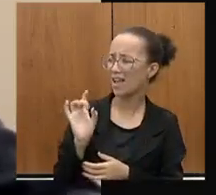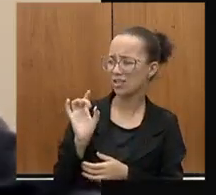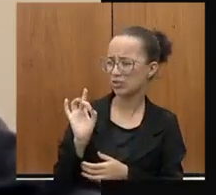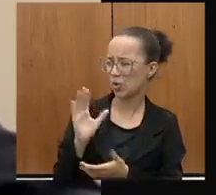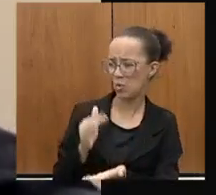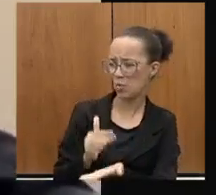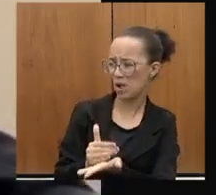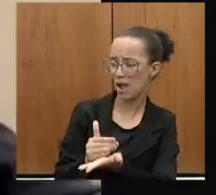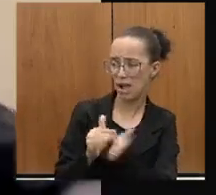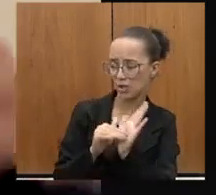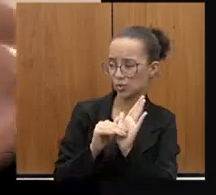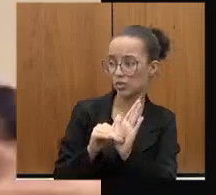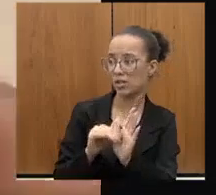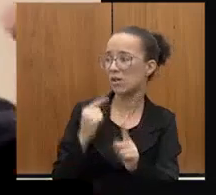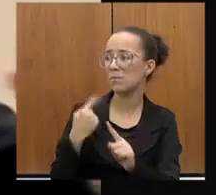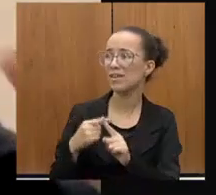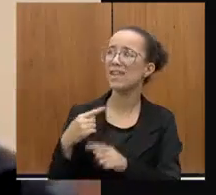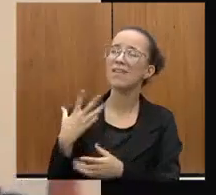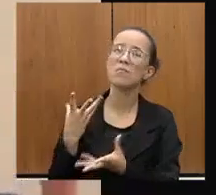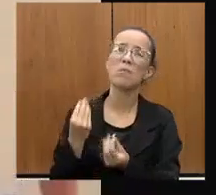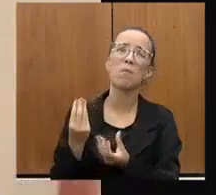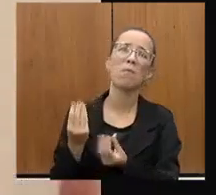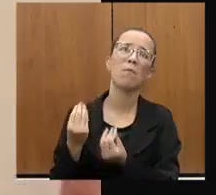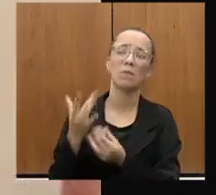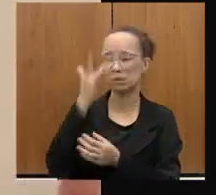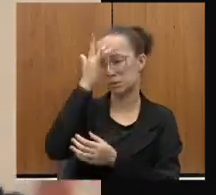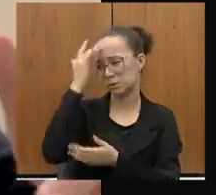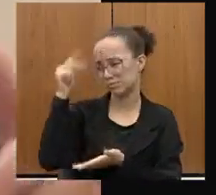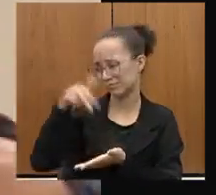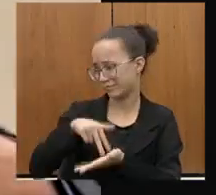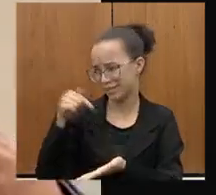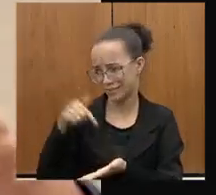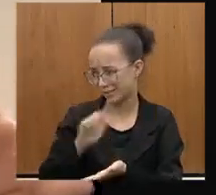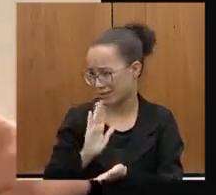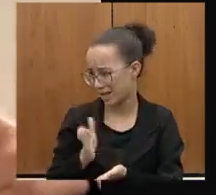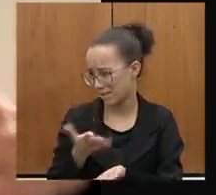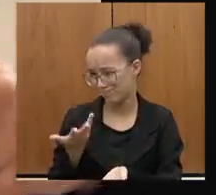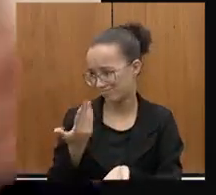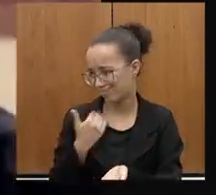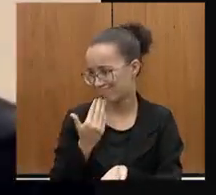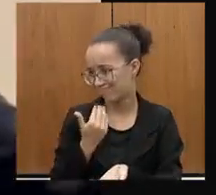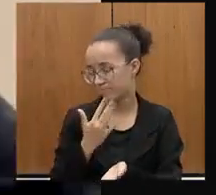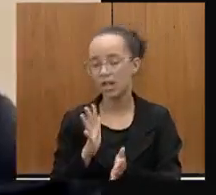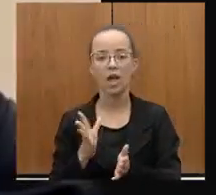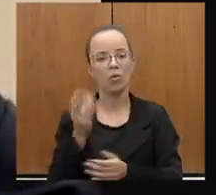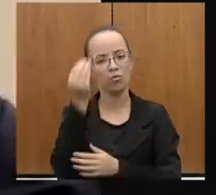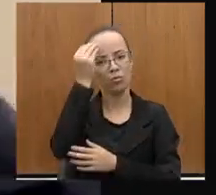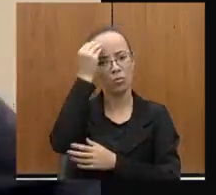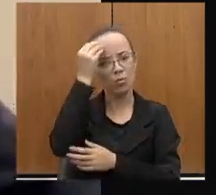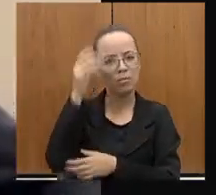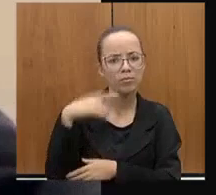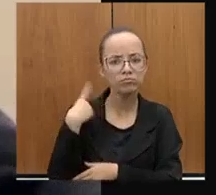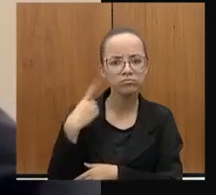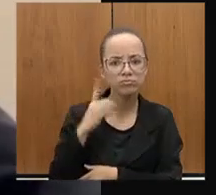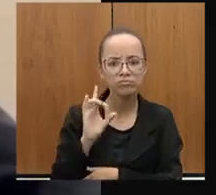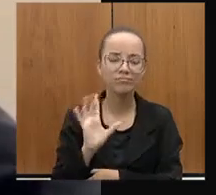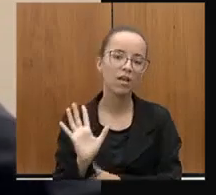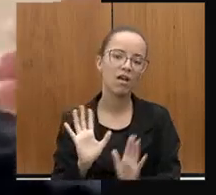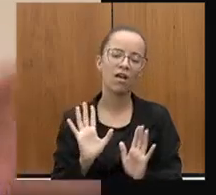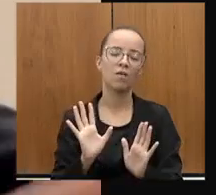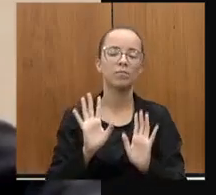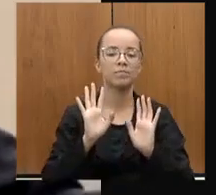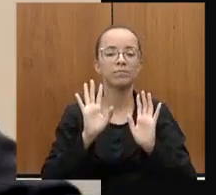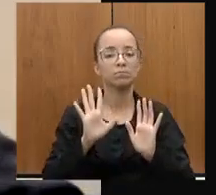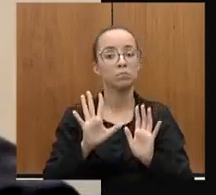vindo aqui porque todos, tantos já vieram. A gente sabe, não foi culpa de parlamentares, mas,